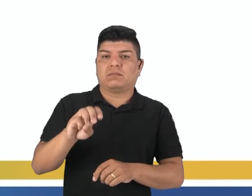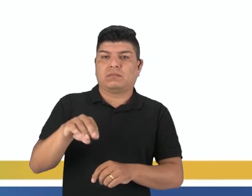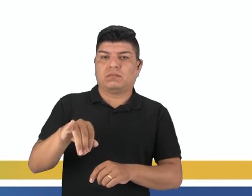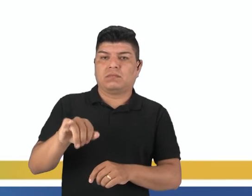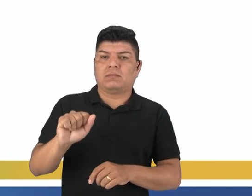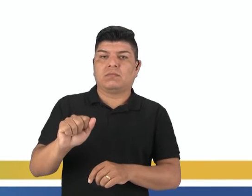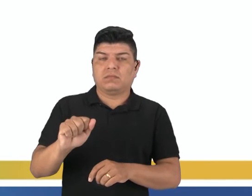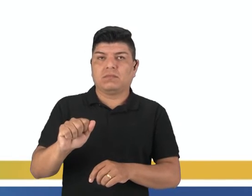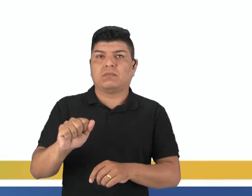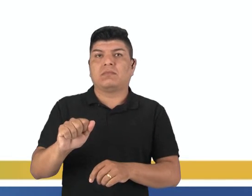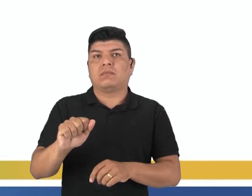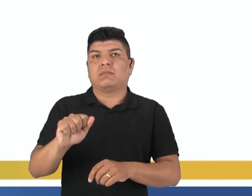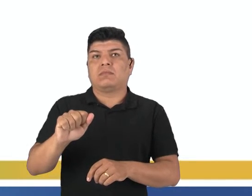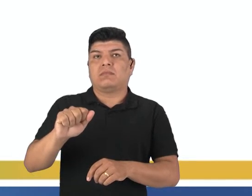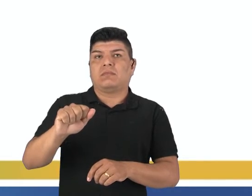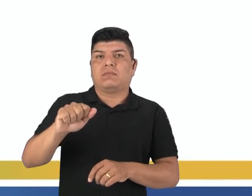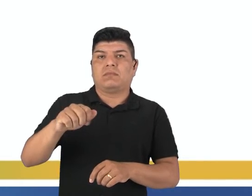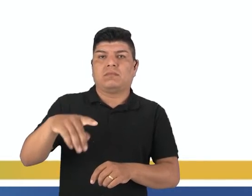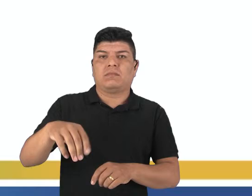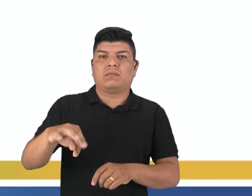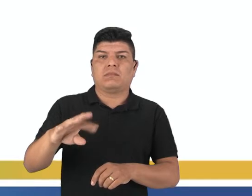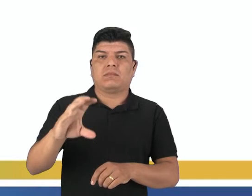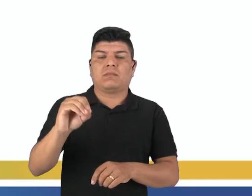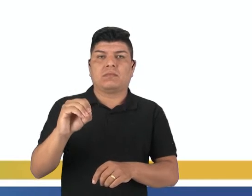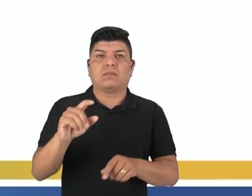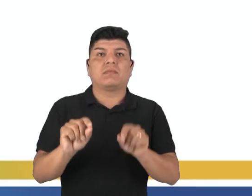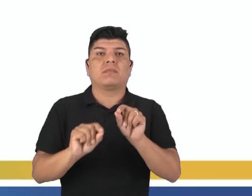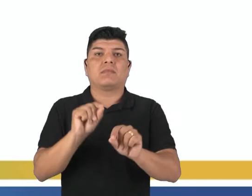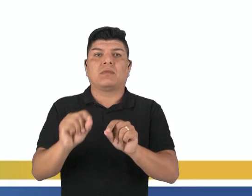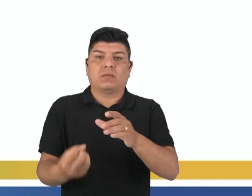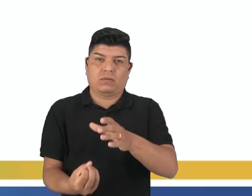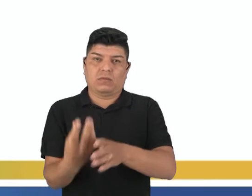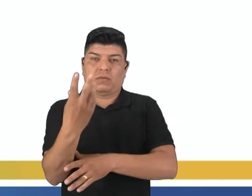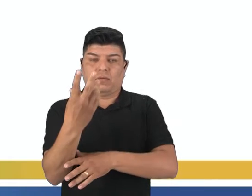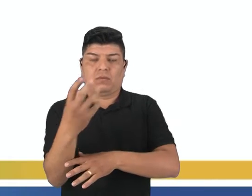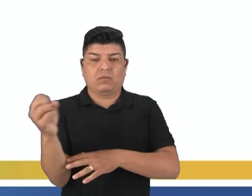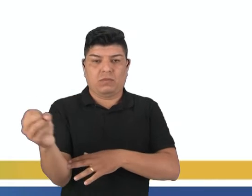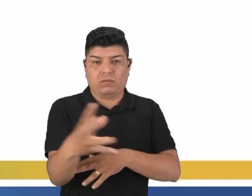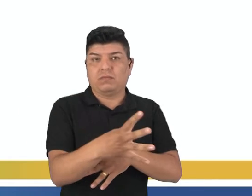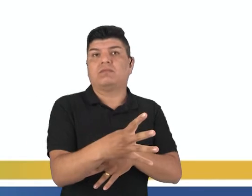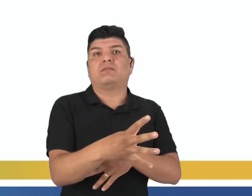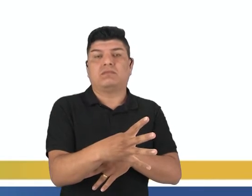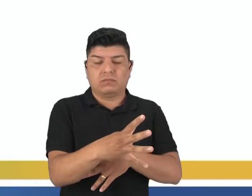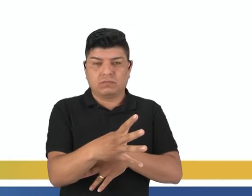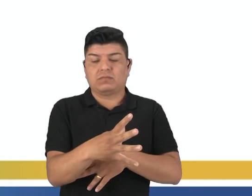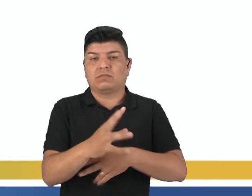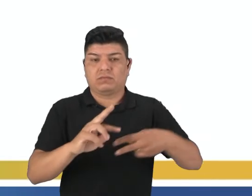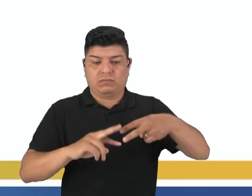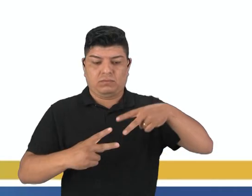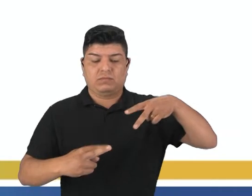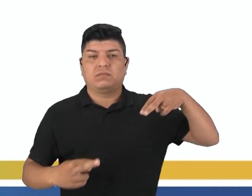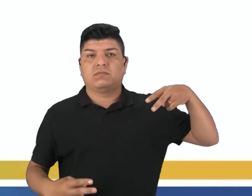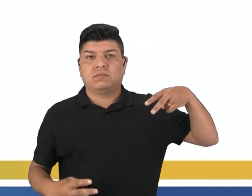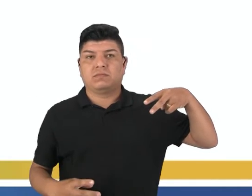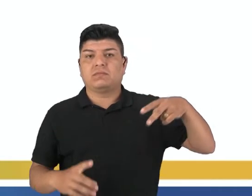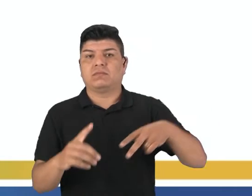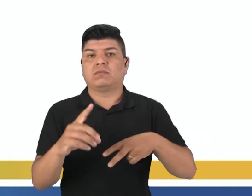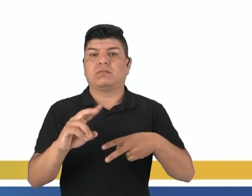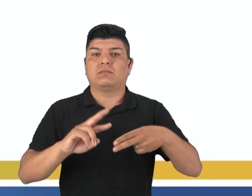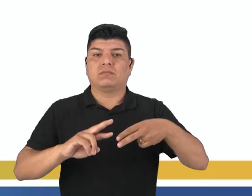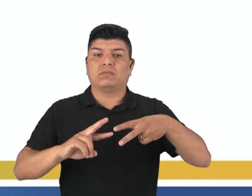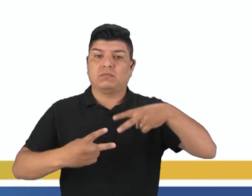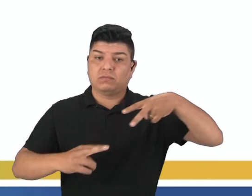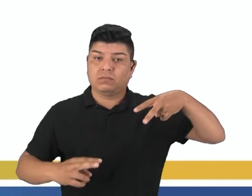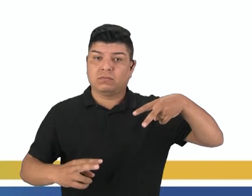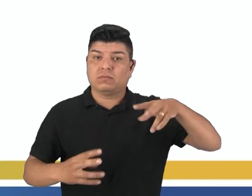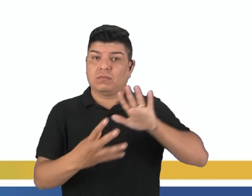pois o novo DNA será, o novo DNA formado apresentará uma fita nova e uma fita do DNA original.